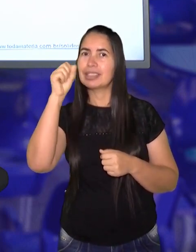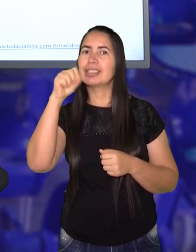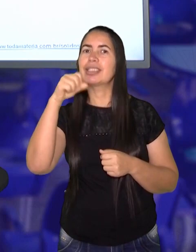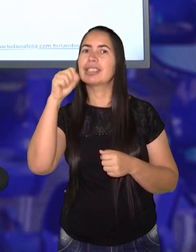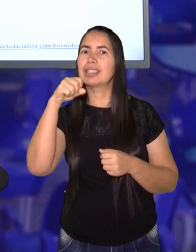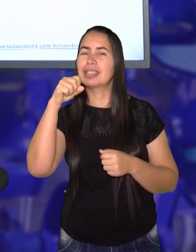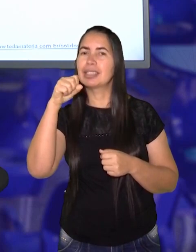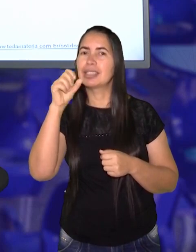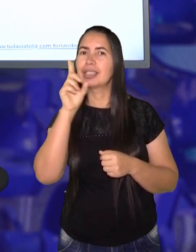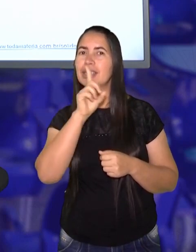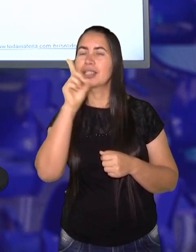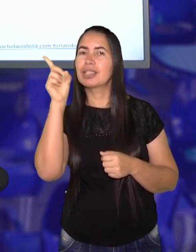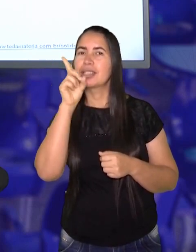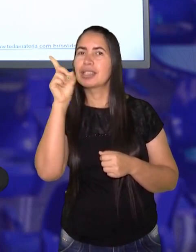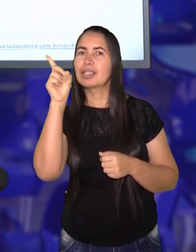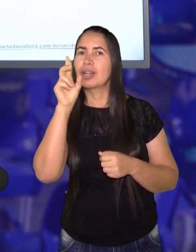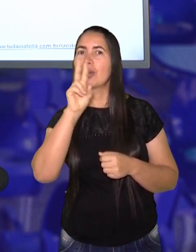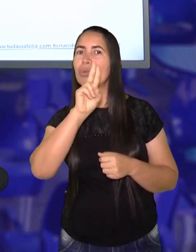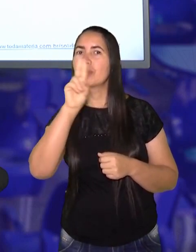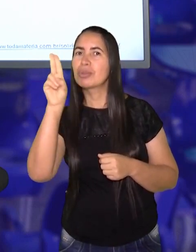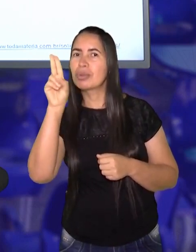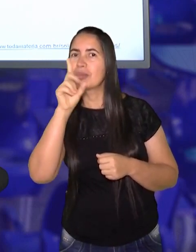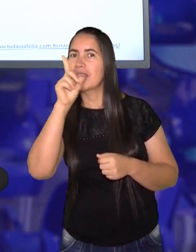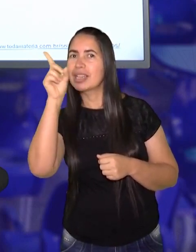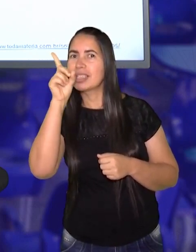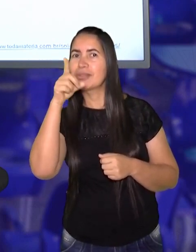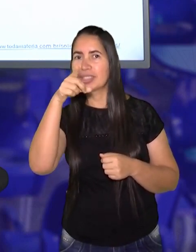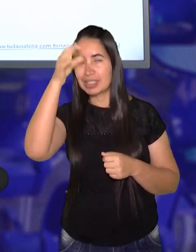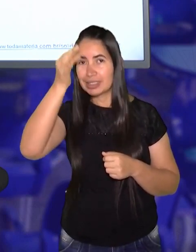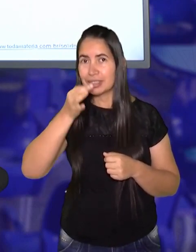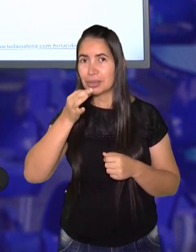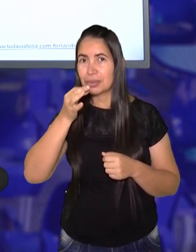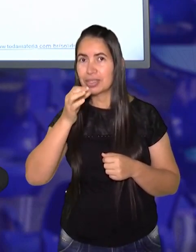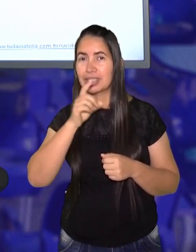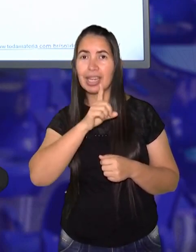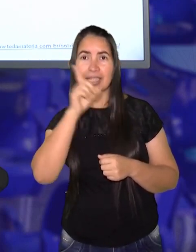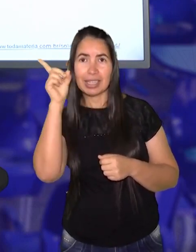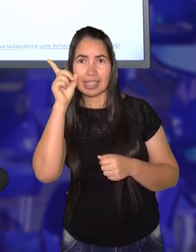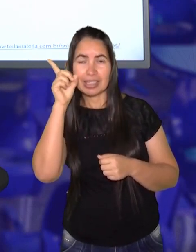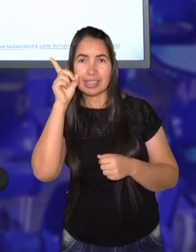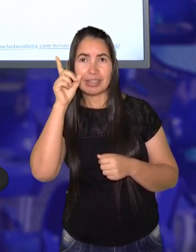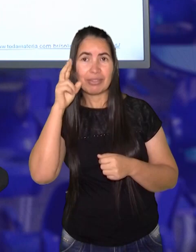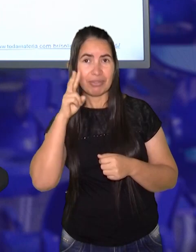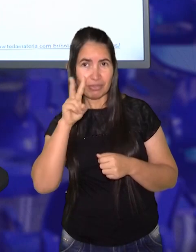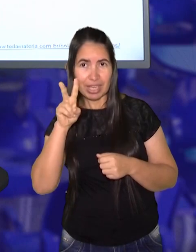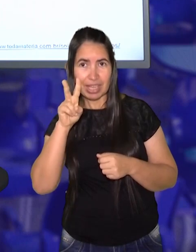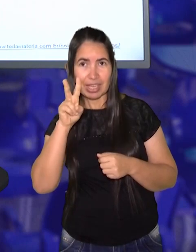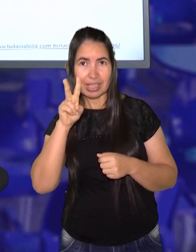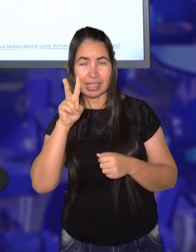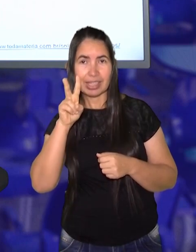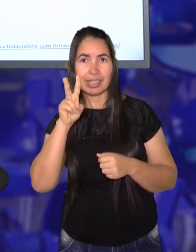Exatamente. Olha só, esfera, você acertou. E esse agora, vamos ver?